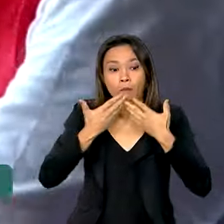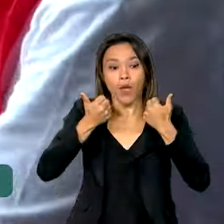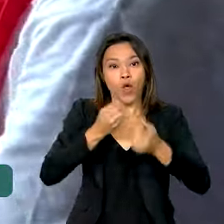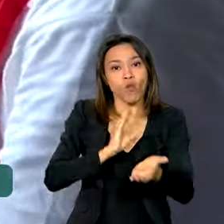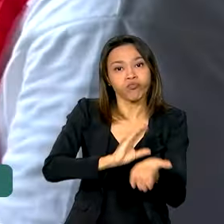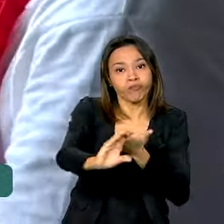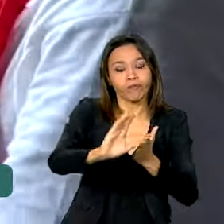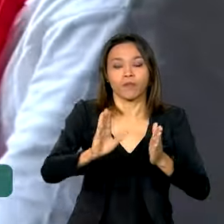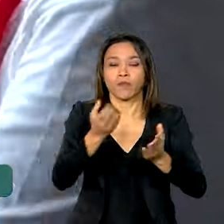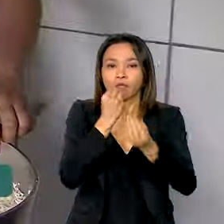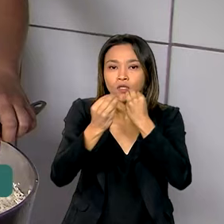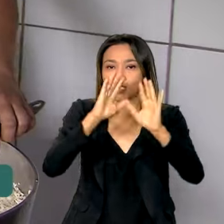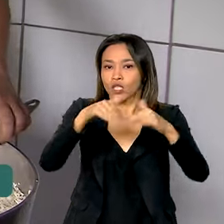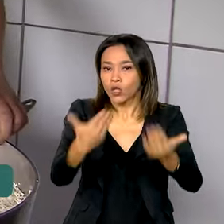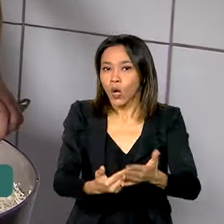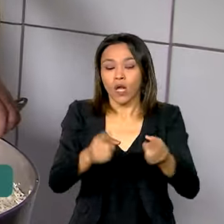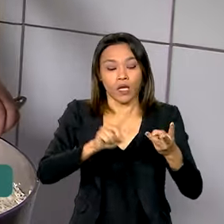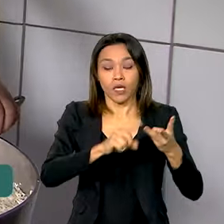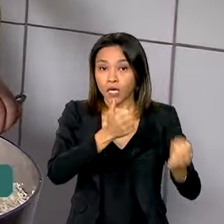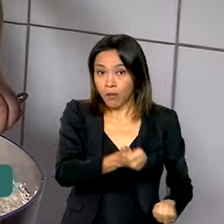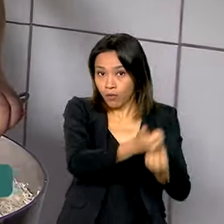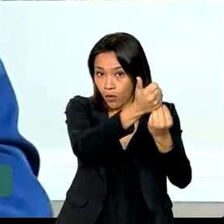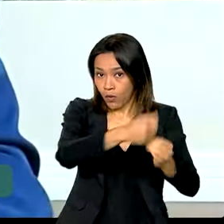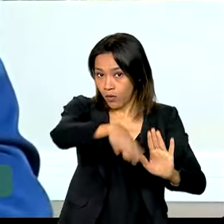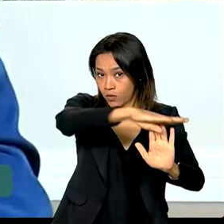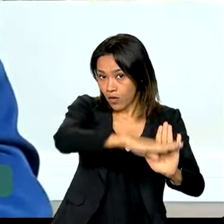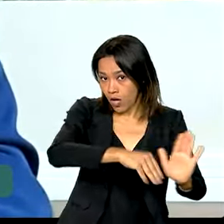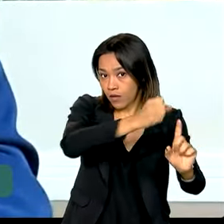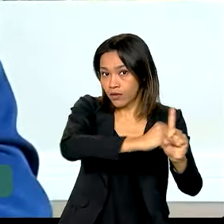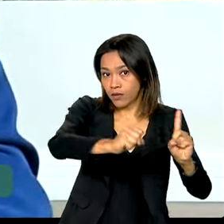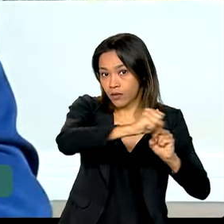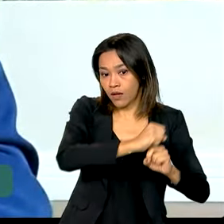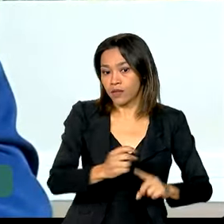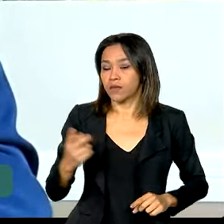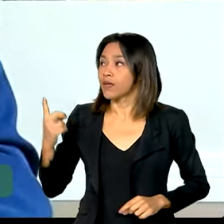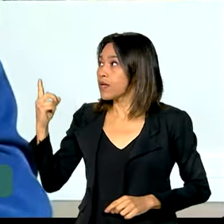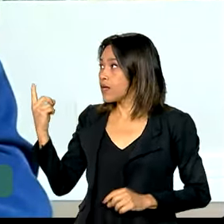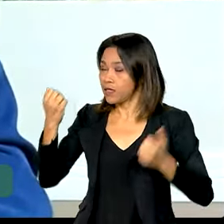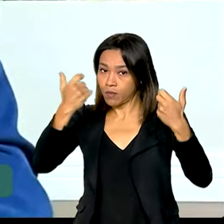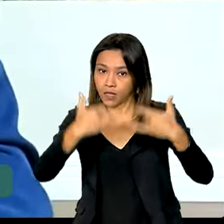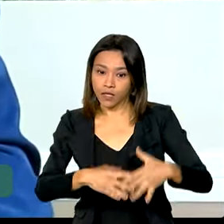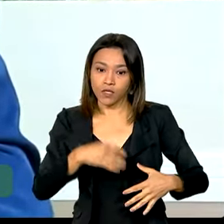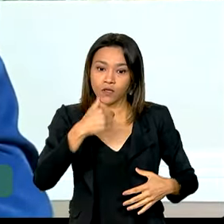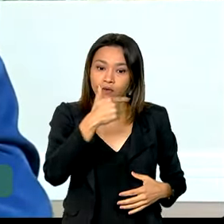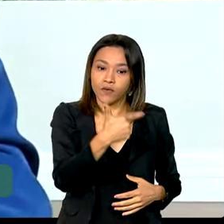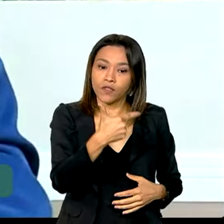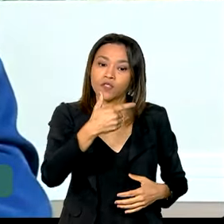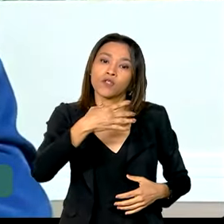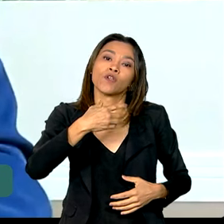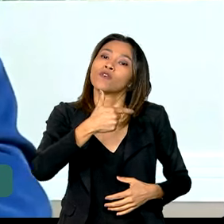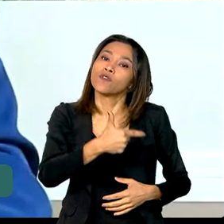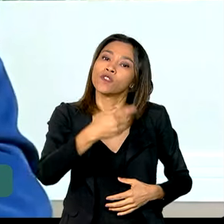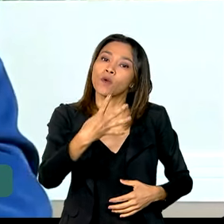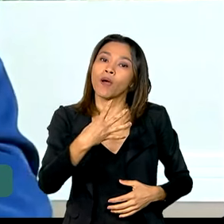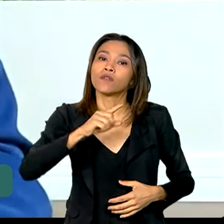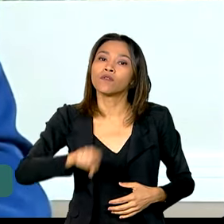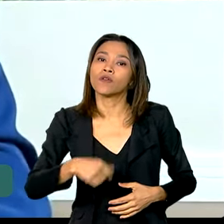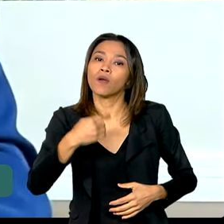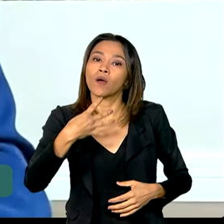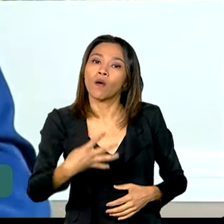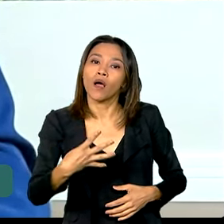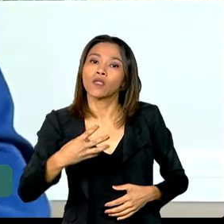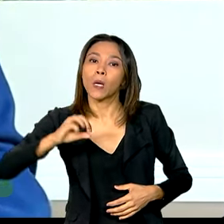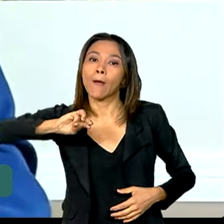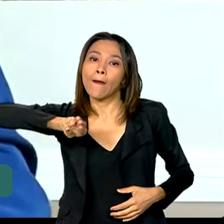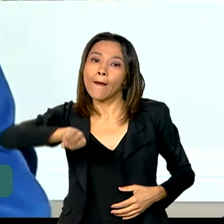e o fortalecimento dos programas sociais. São 24,4 milhões de pessoas que